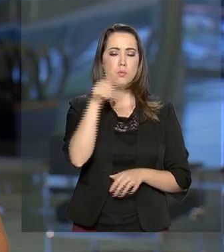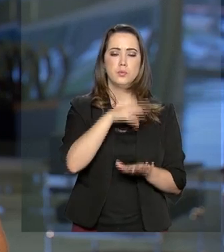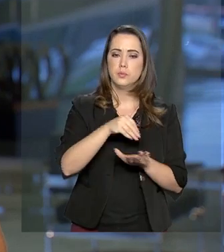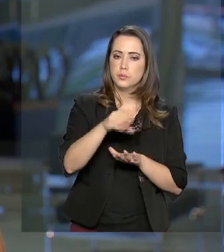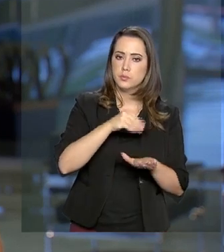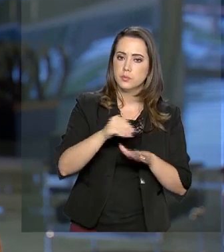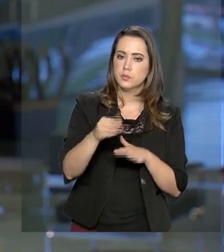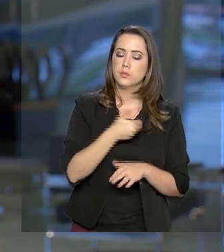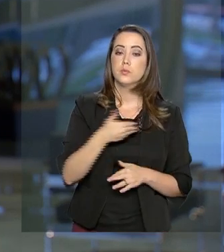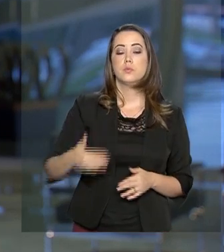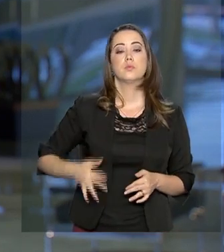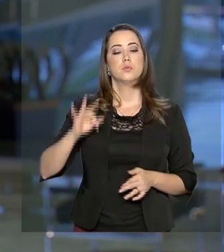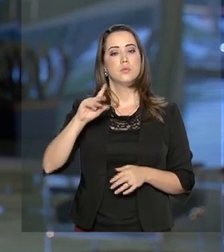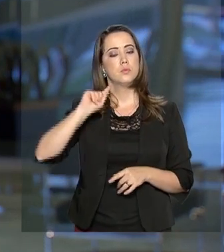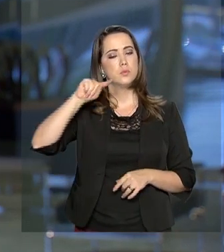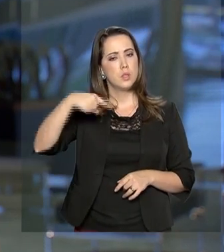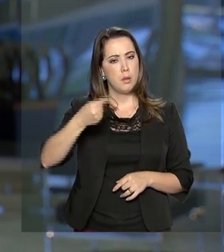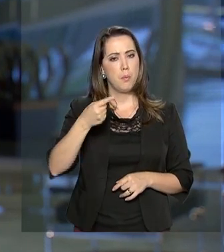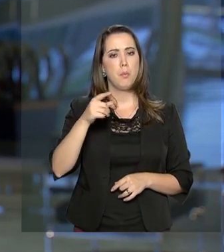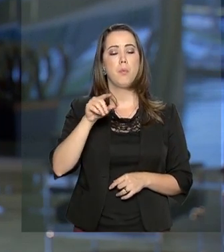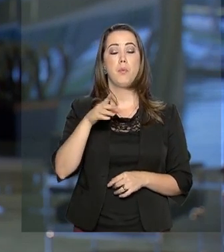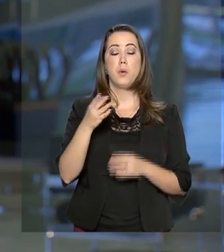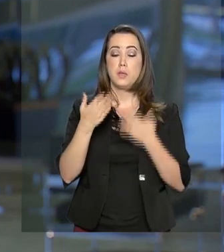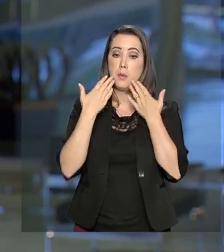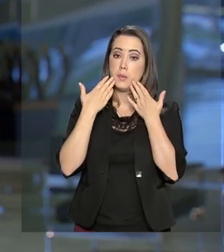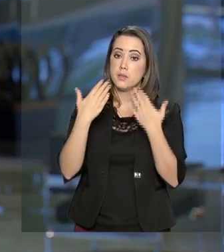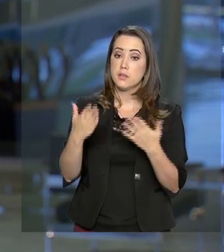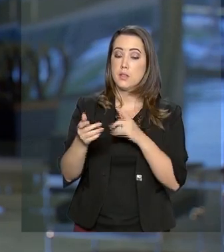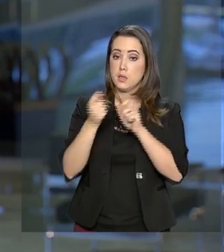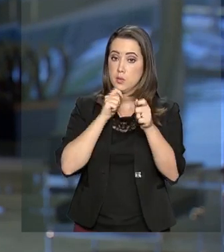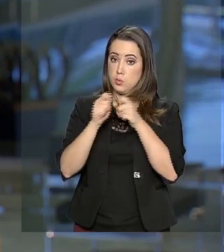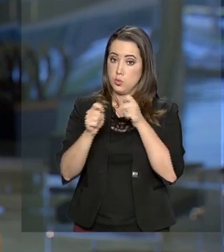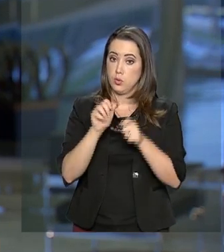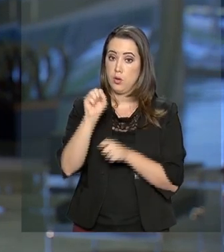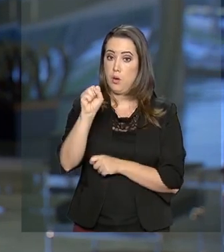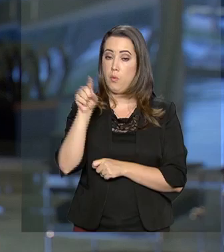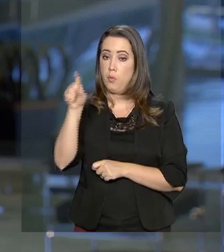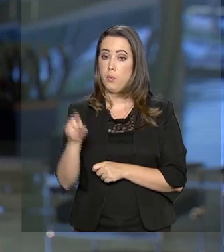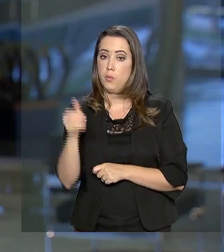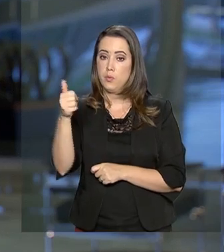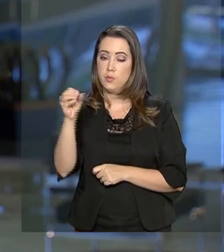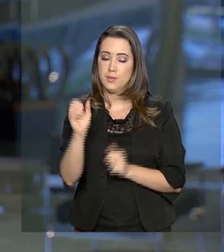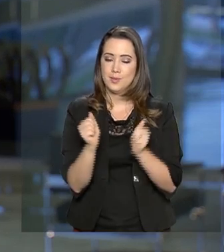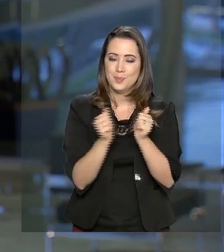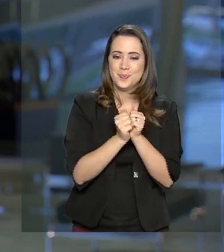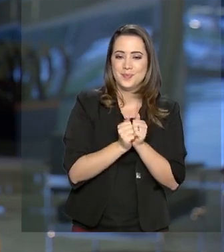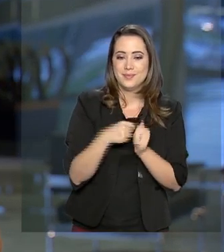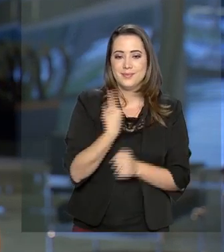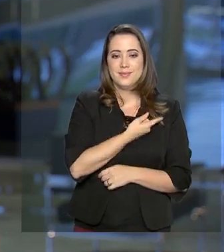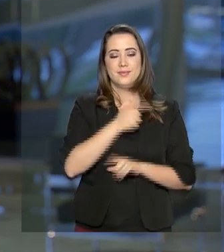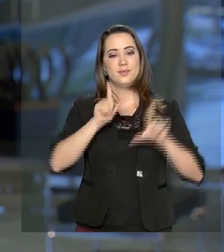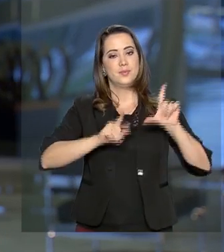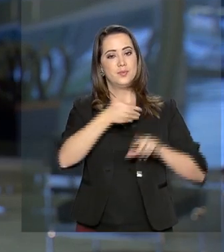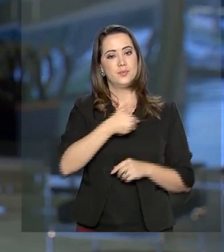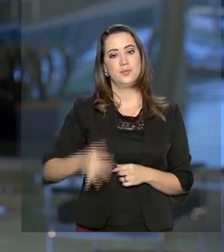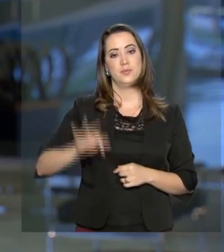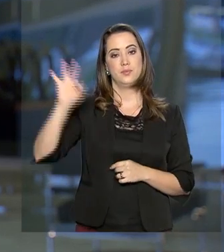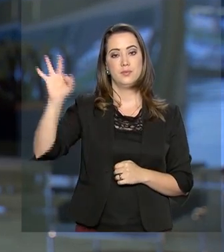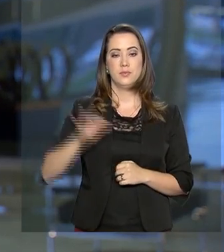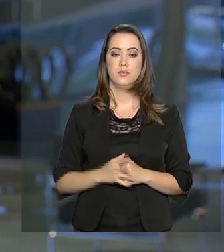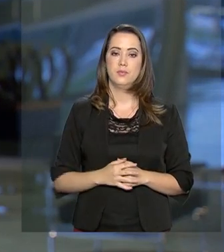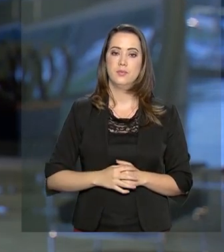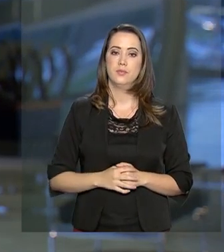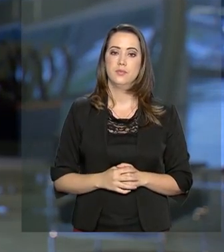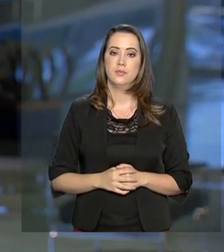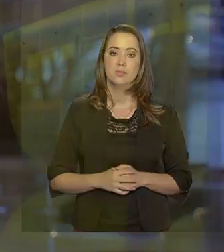informações do governo federal logo mais no Jornal NBR, às oito e dez da noite. Continue com a gente na NBR, a TV do governo